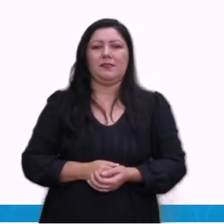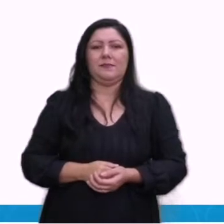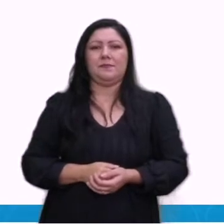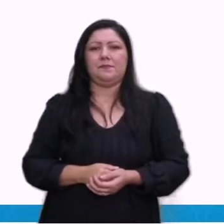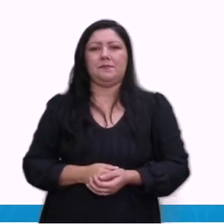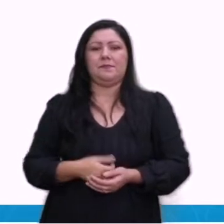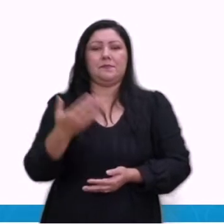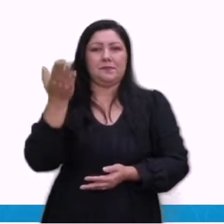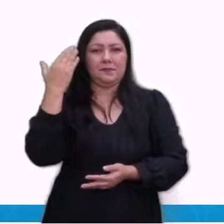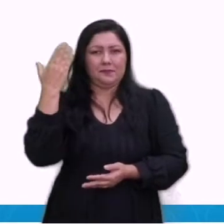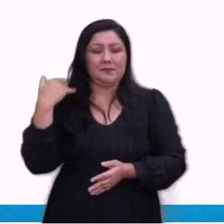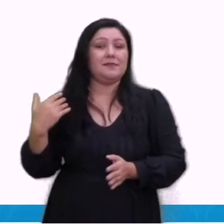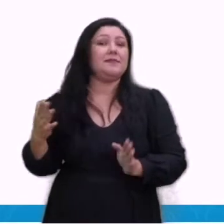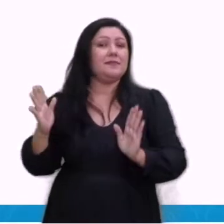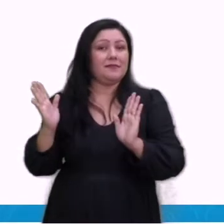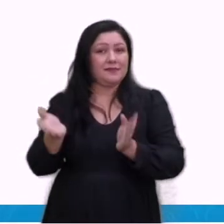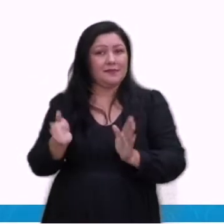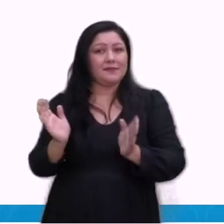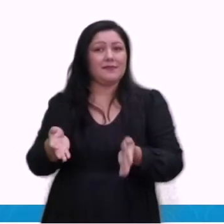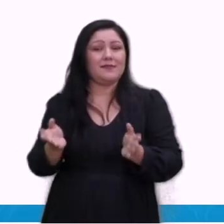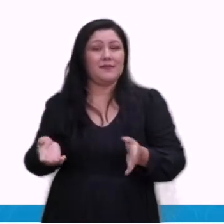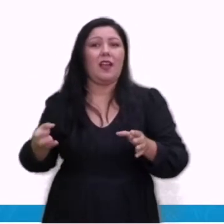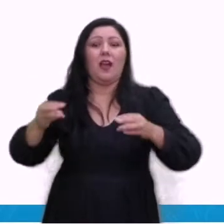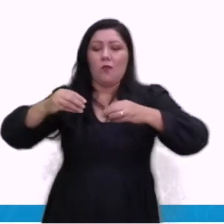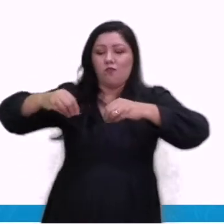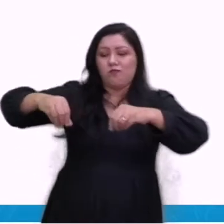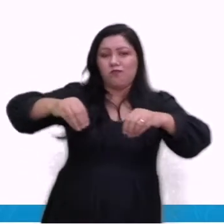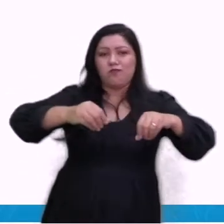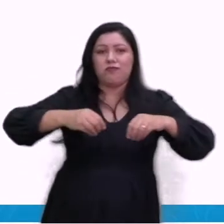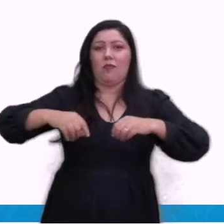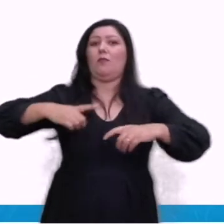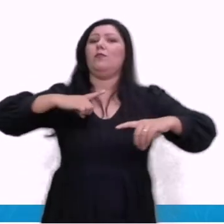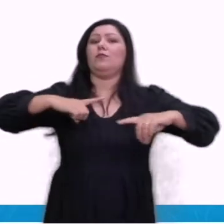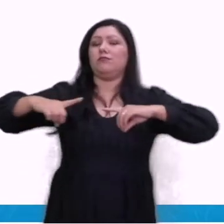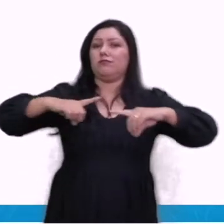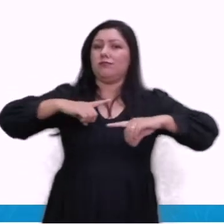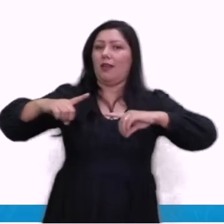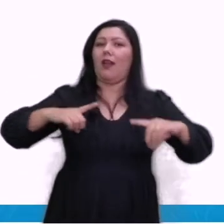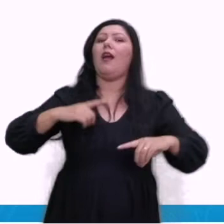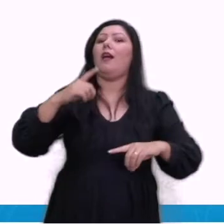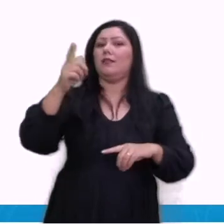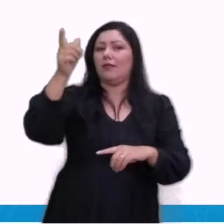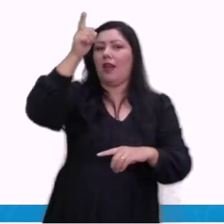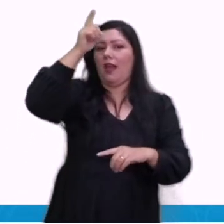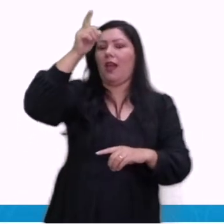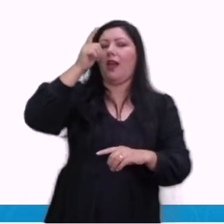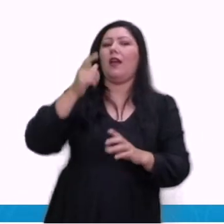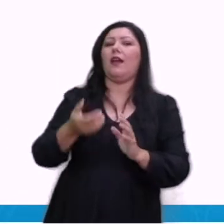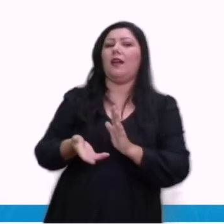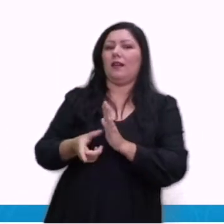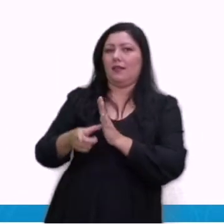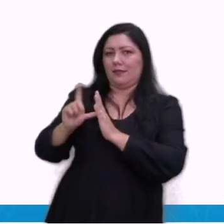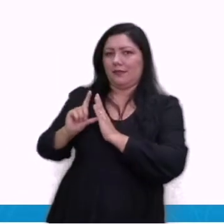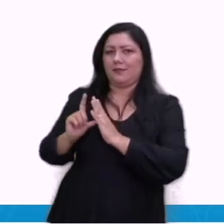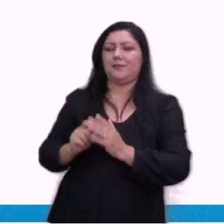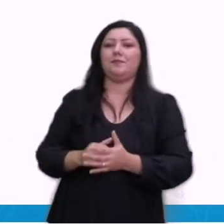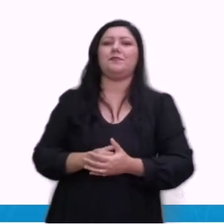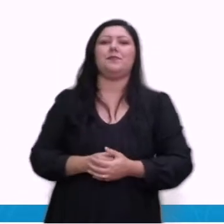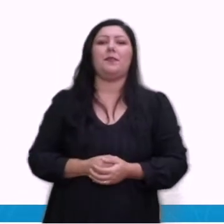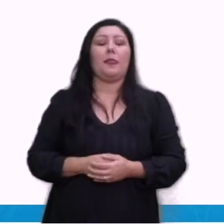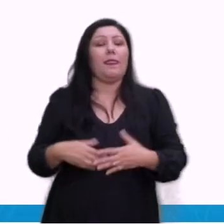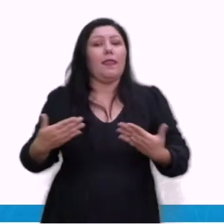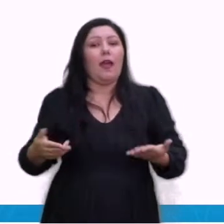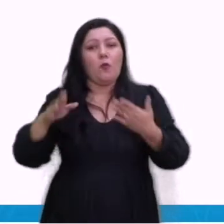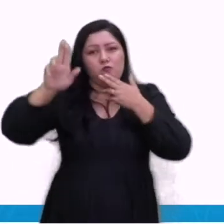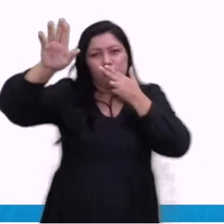sido um território do Império Alemão. Então, por isso que Adolf